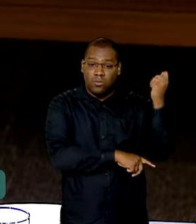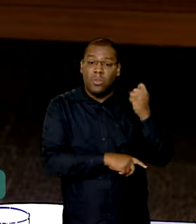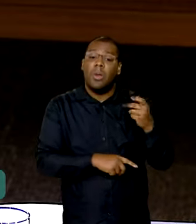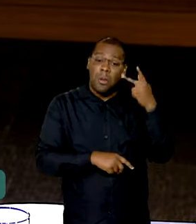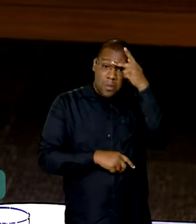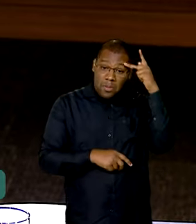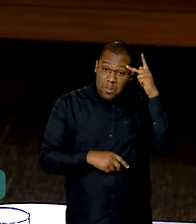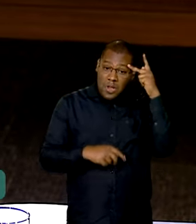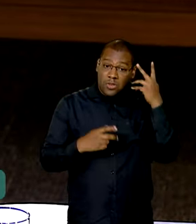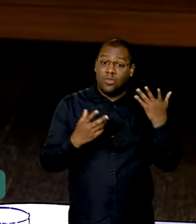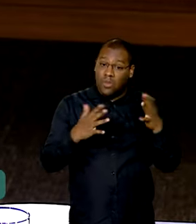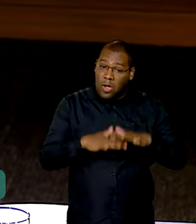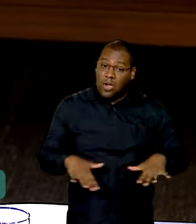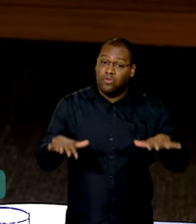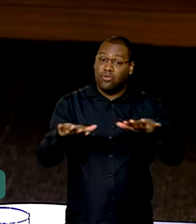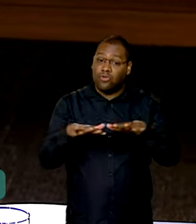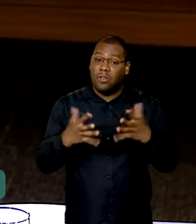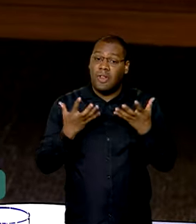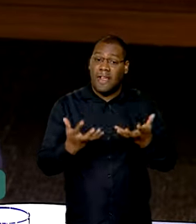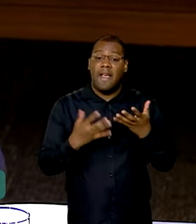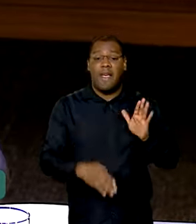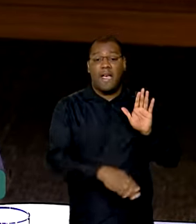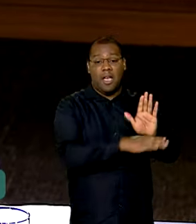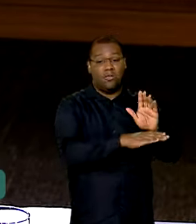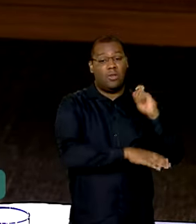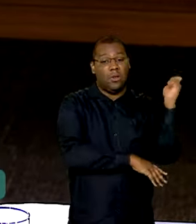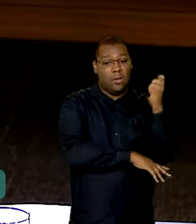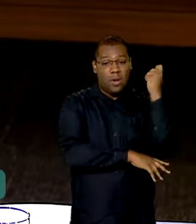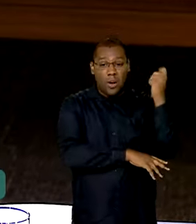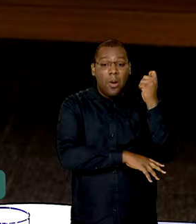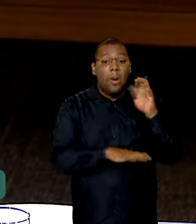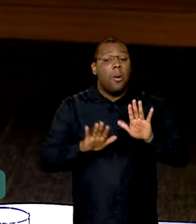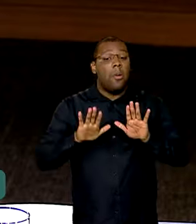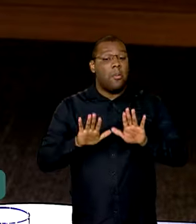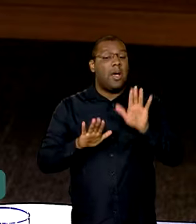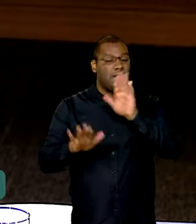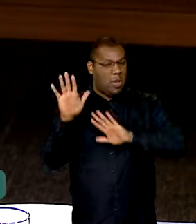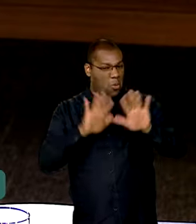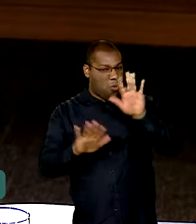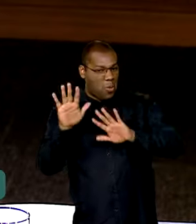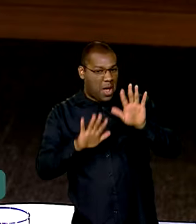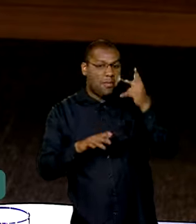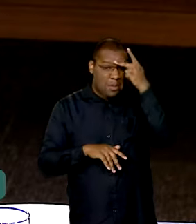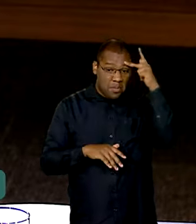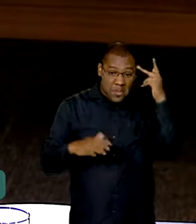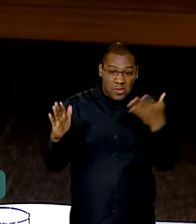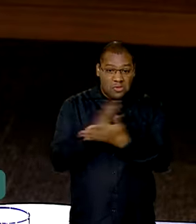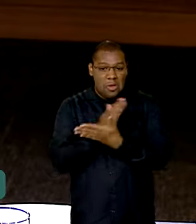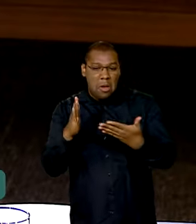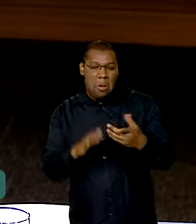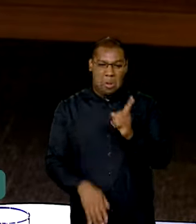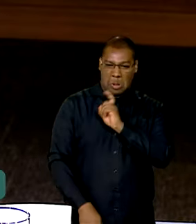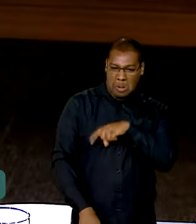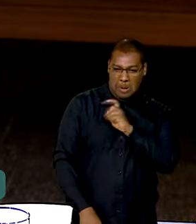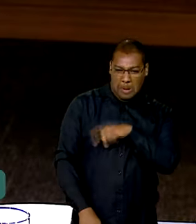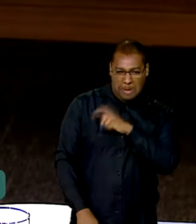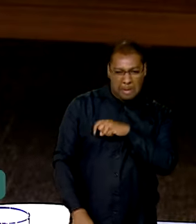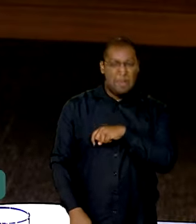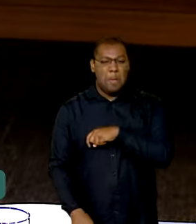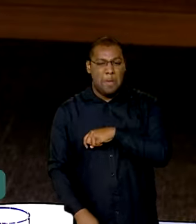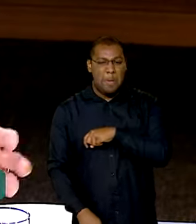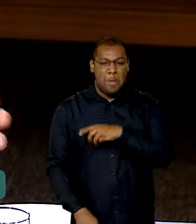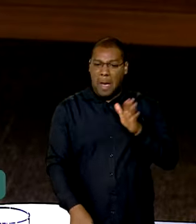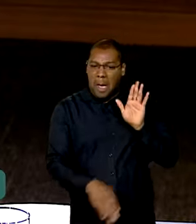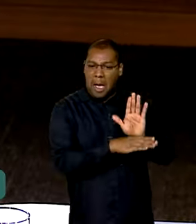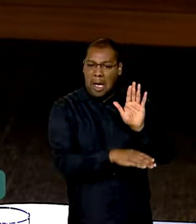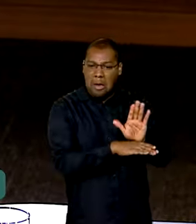ajudar o Rio Grande do Sul. Todo mundo. Agora, é preciso tomar cuidado porque tem gente que não quer ajudar. Porque tem gente que está apostando na desgraça. Porque tem